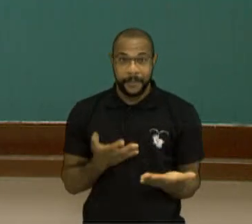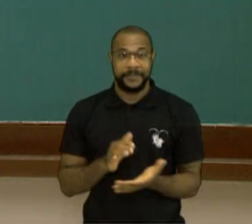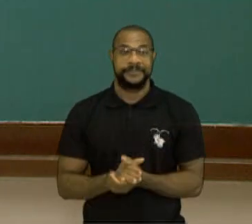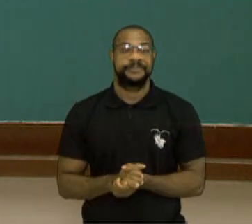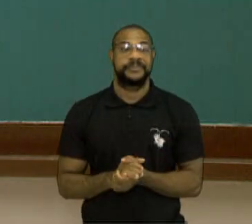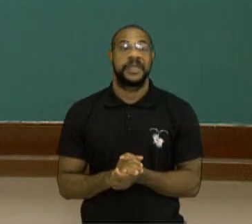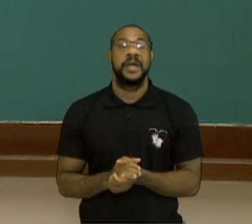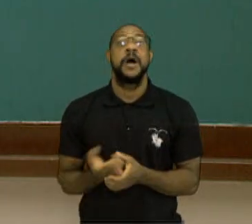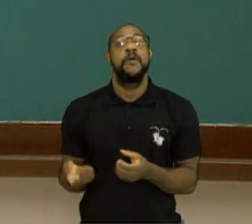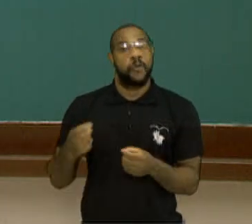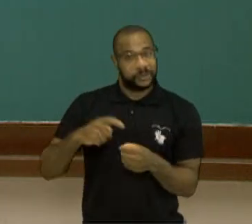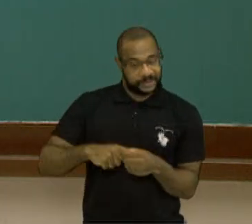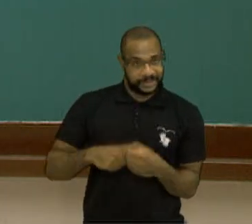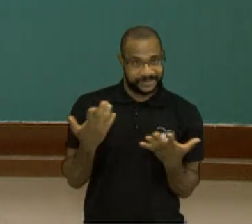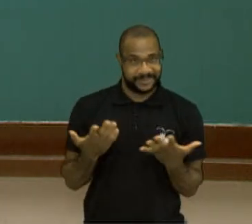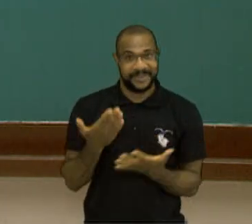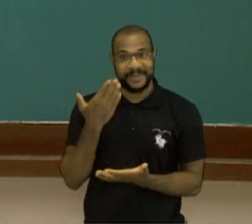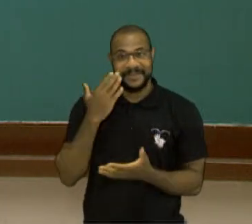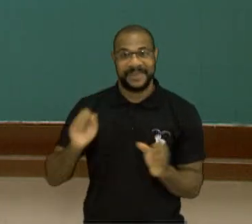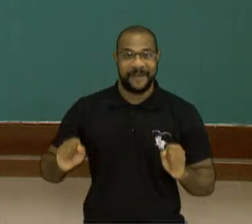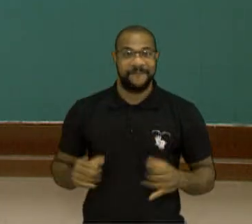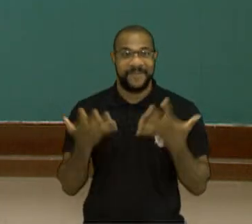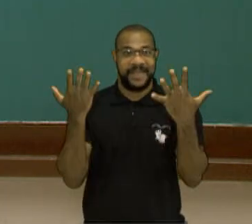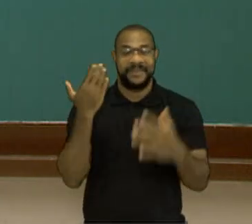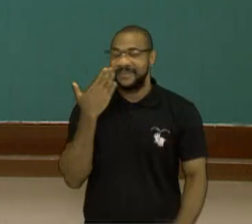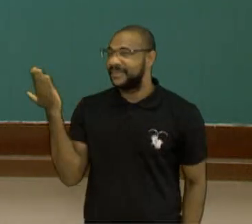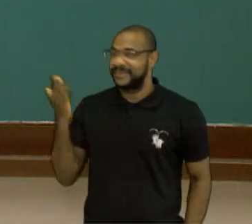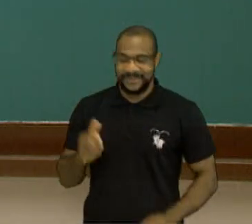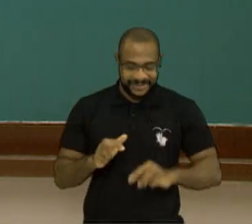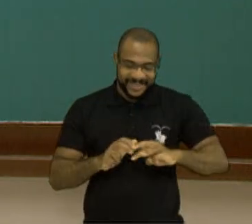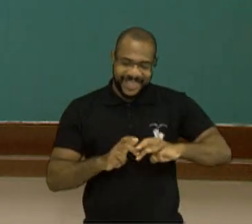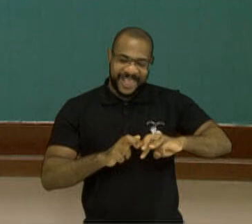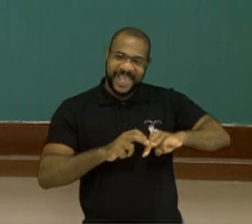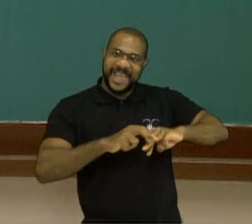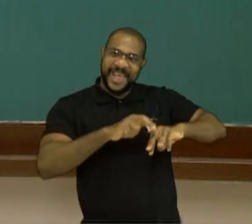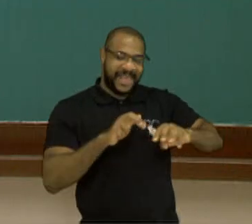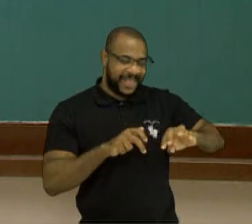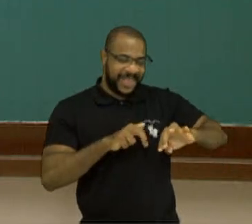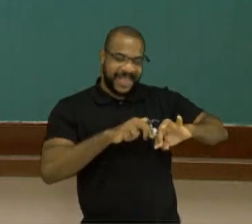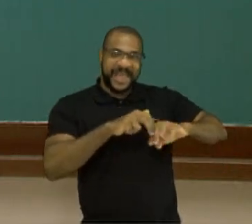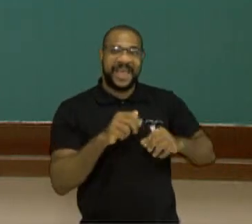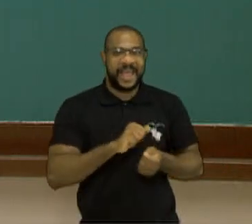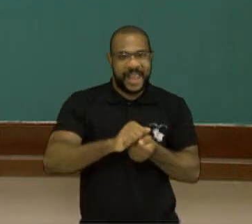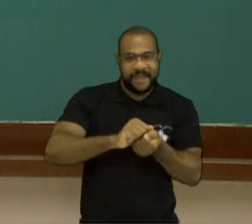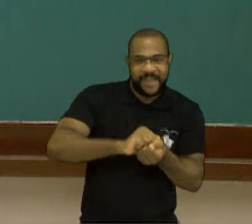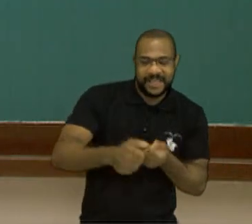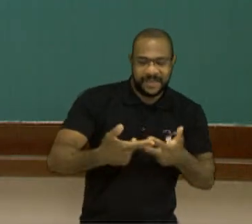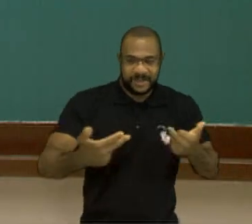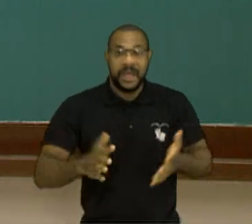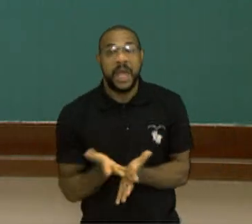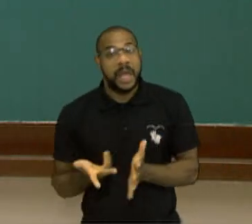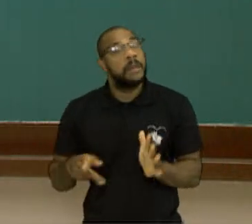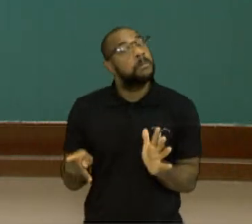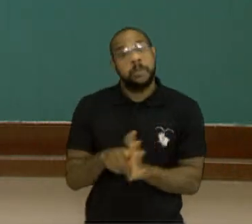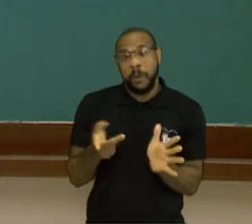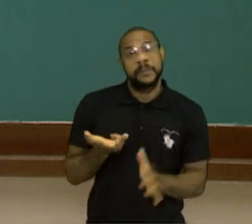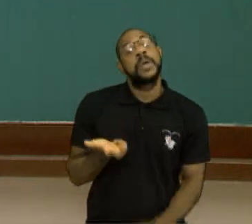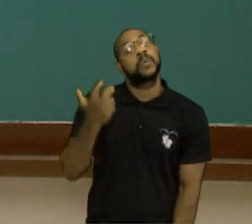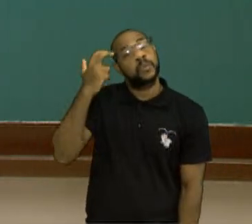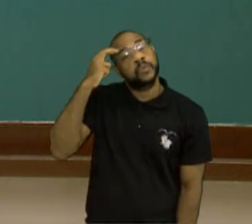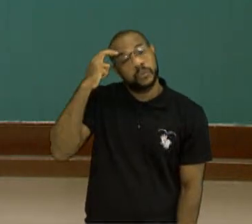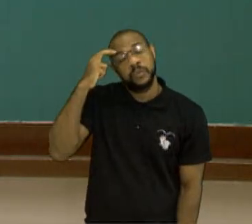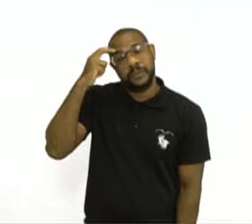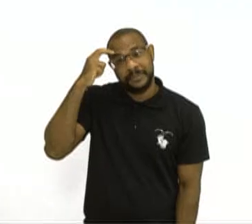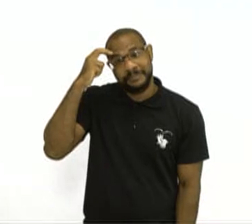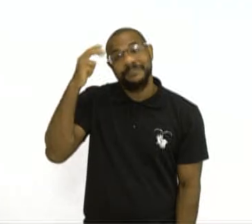voltando a falar aqui da festa do divino, aliás, da festa da lavação da escadaria, faz parte da cultura e do patrimônio